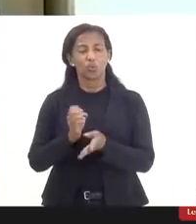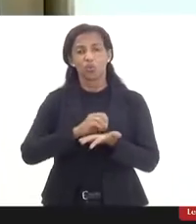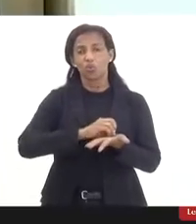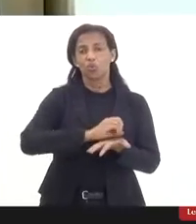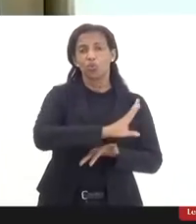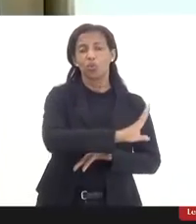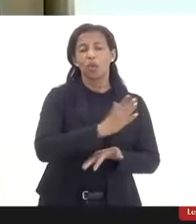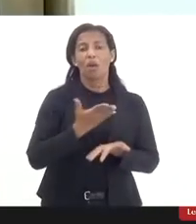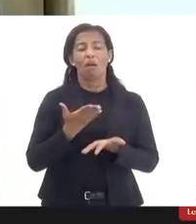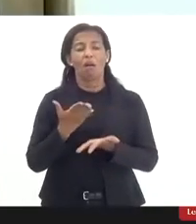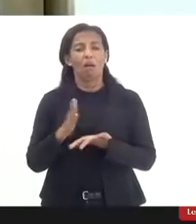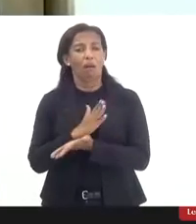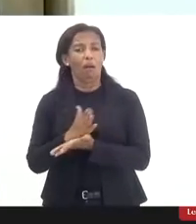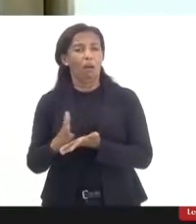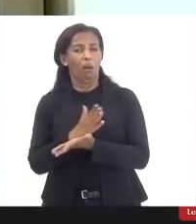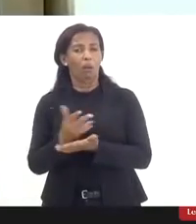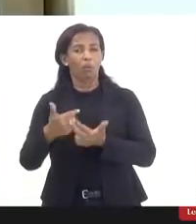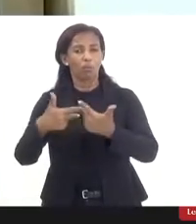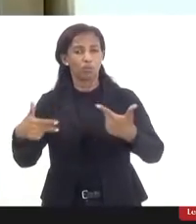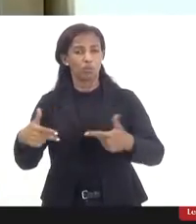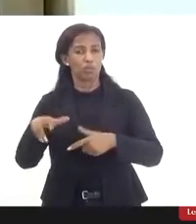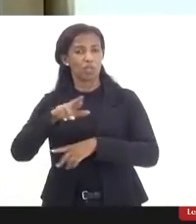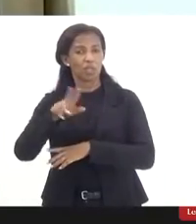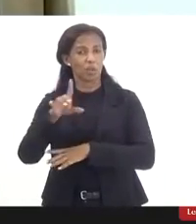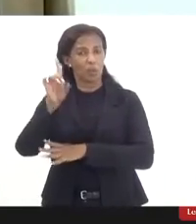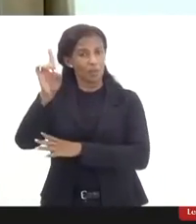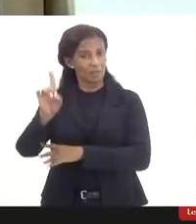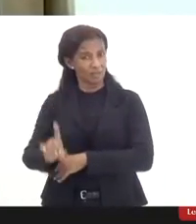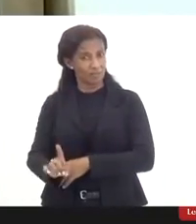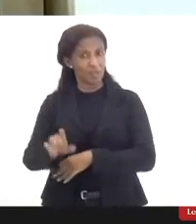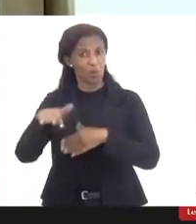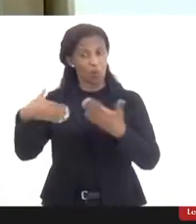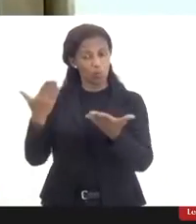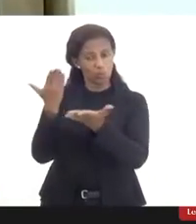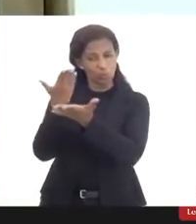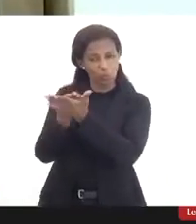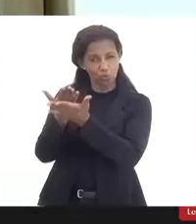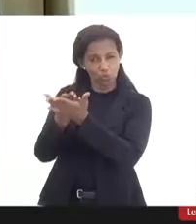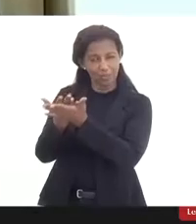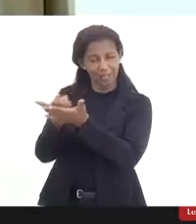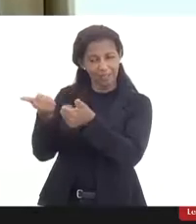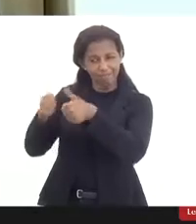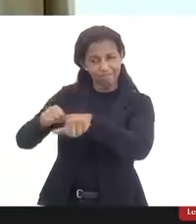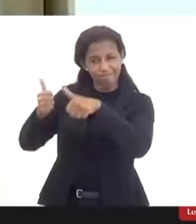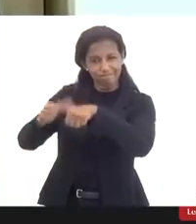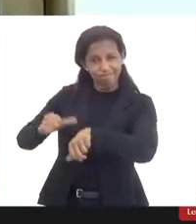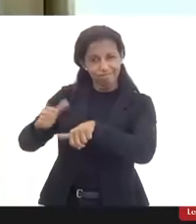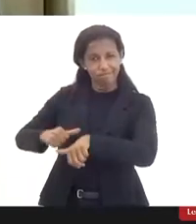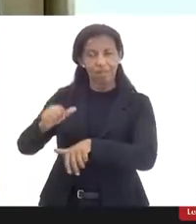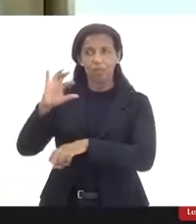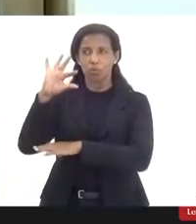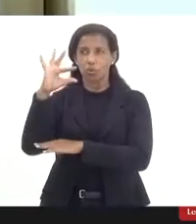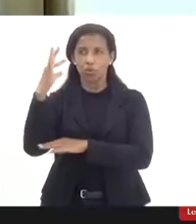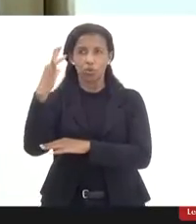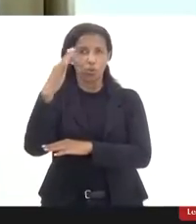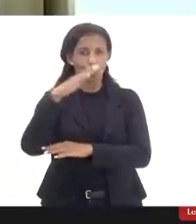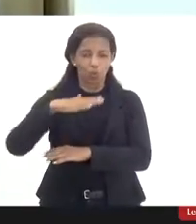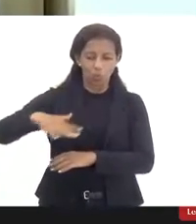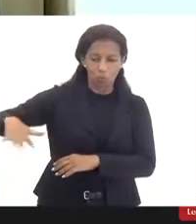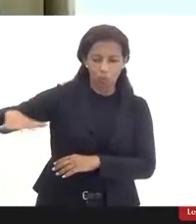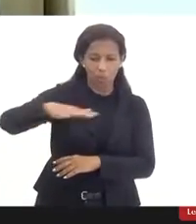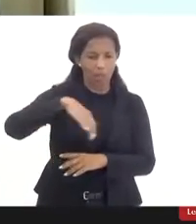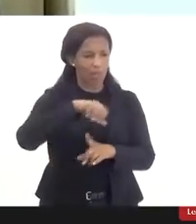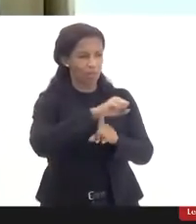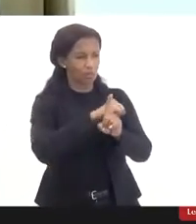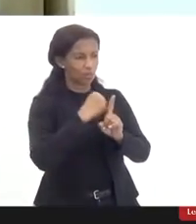podem parecer que não é uma deficiência e na verdade quando estudados numa ótica maior de meio ambiente de questão